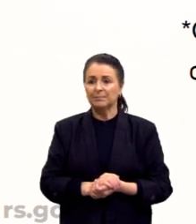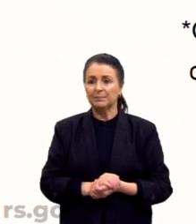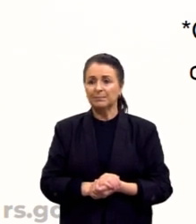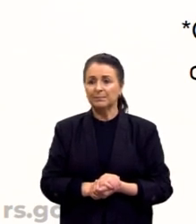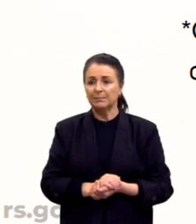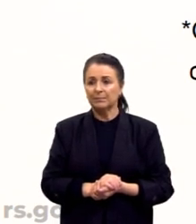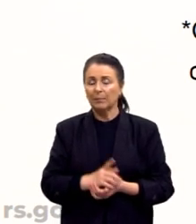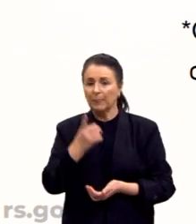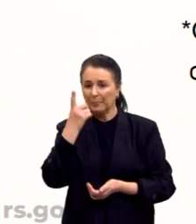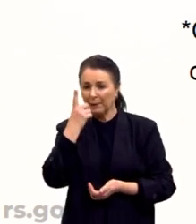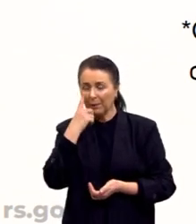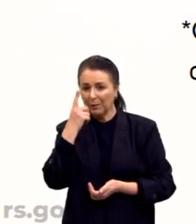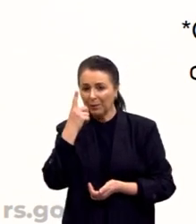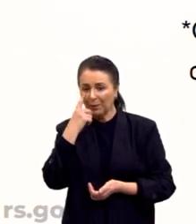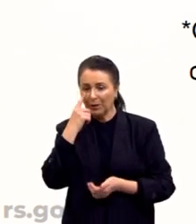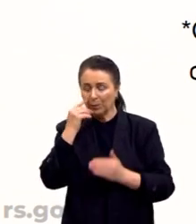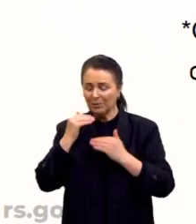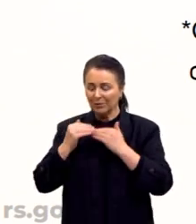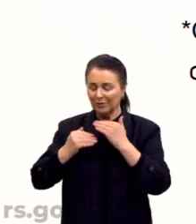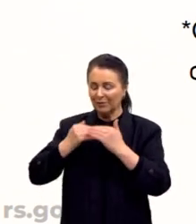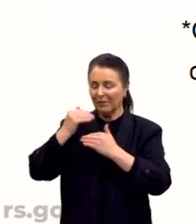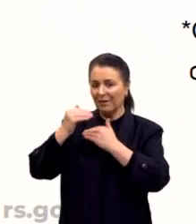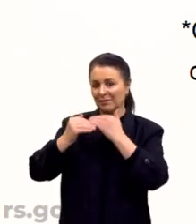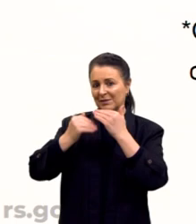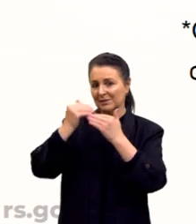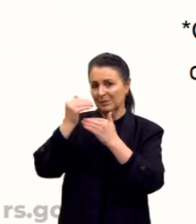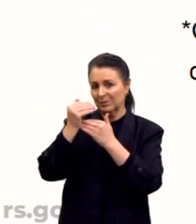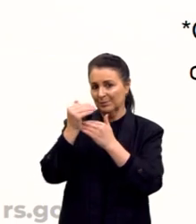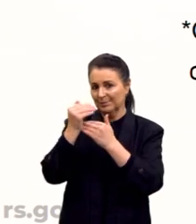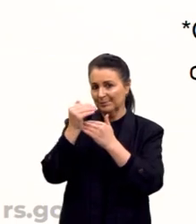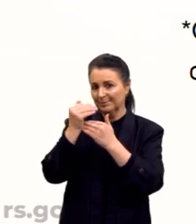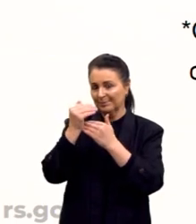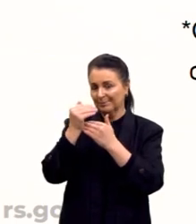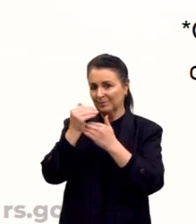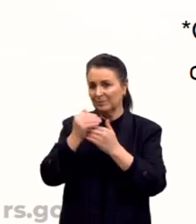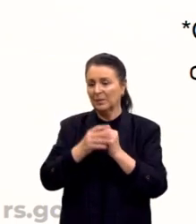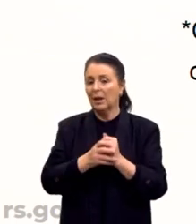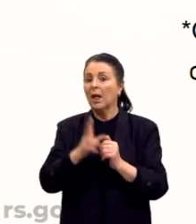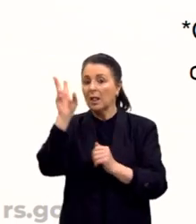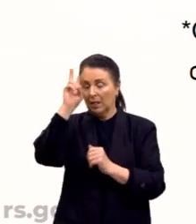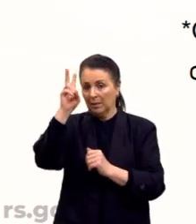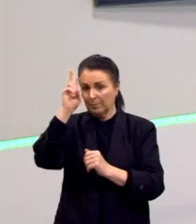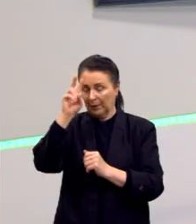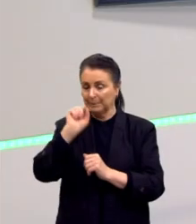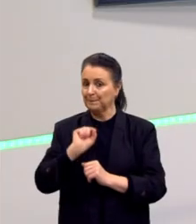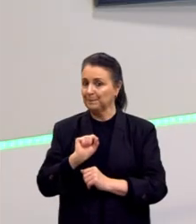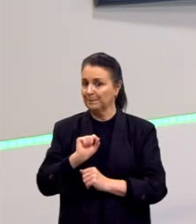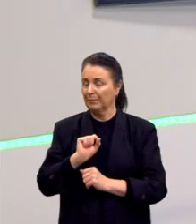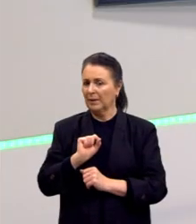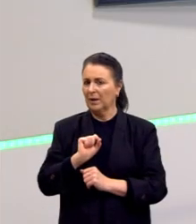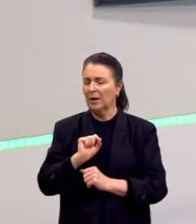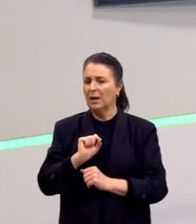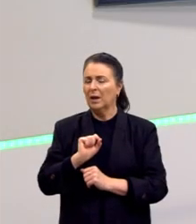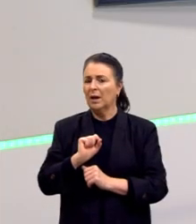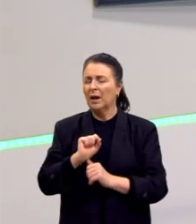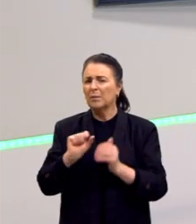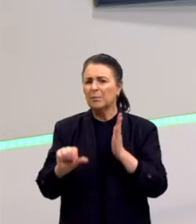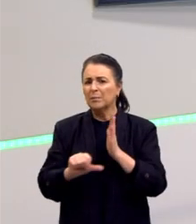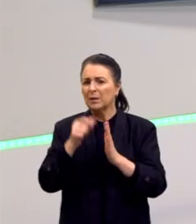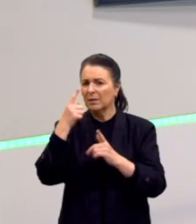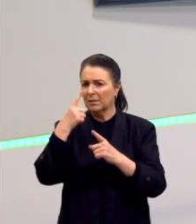Vejam só como isso vai avançando aos poucos. Só lembrando, lá na primeira versão de